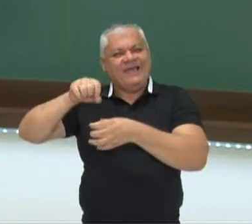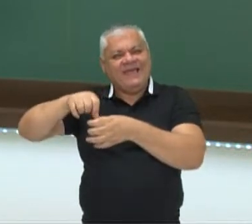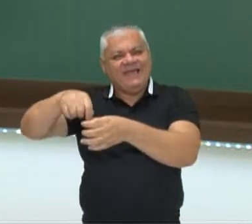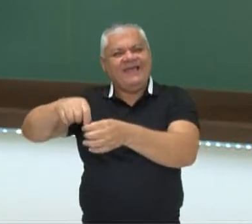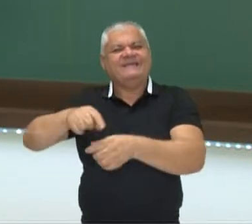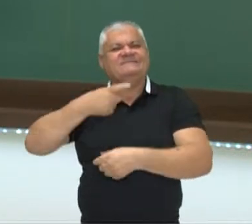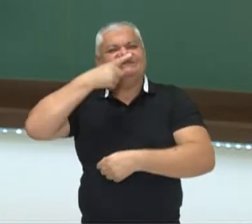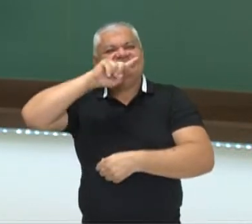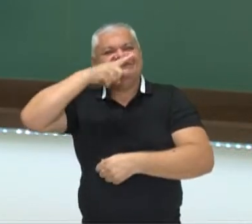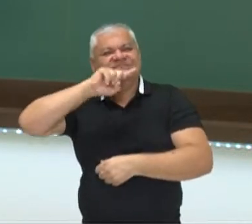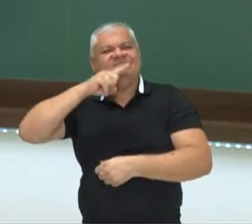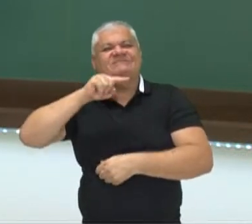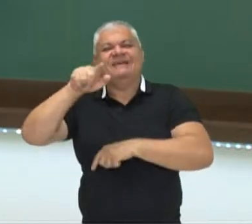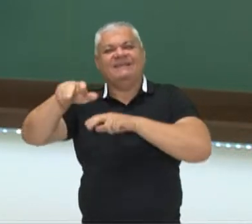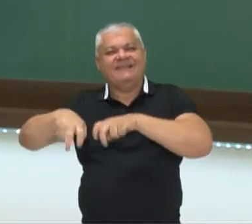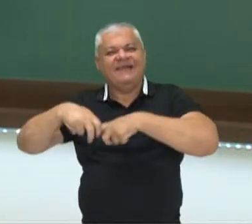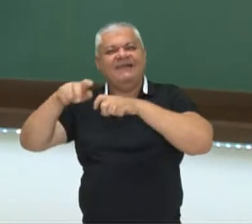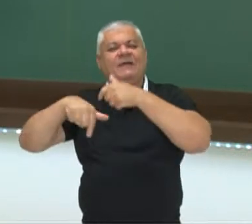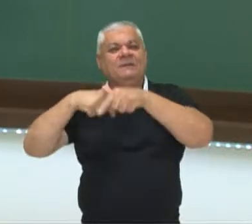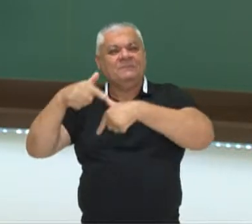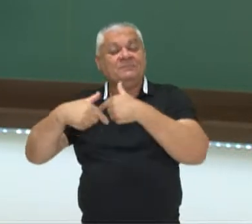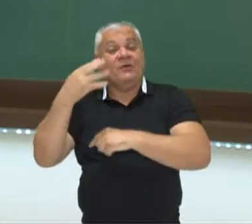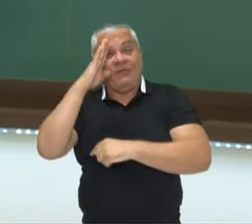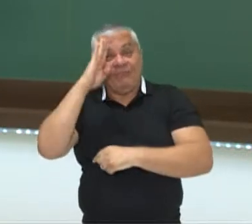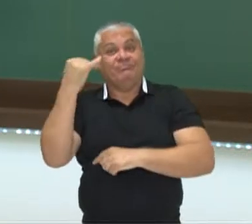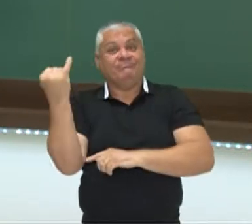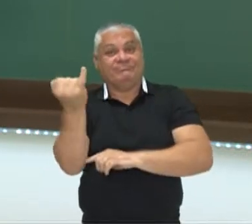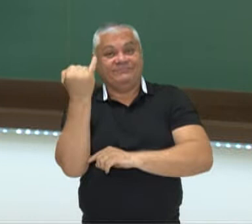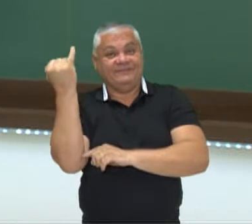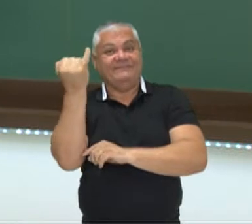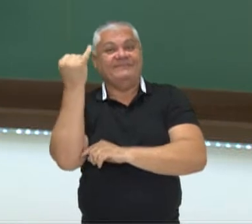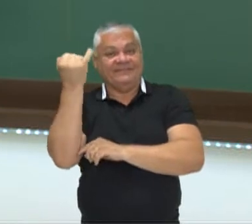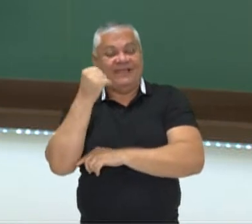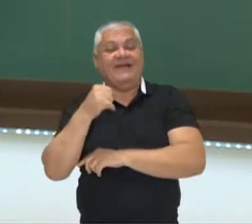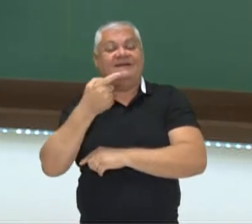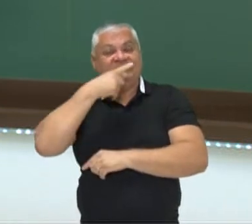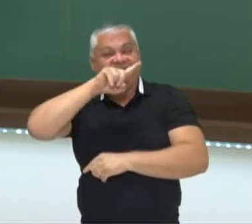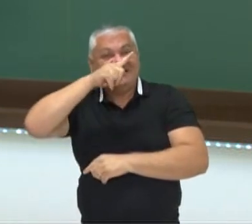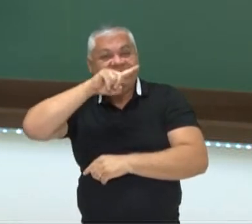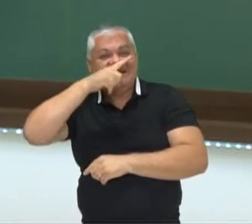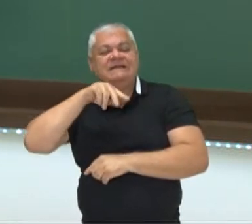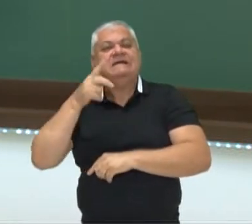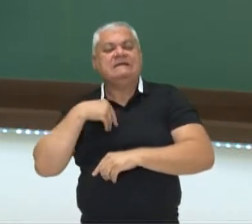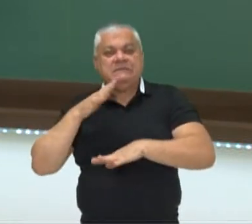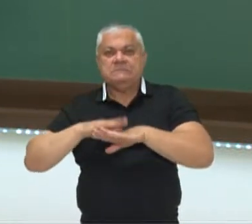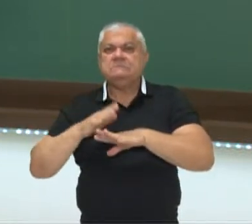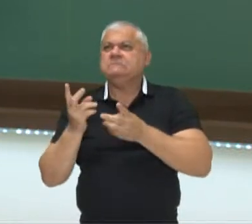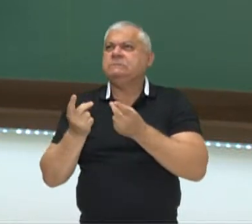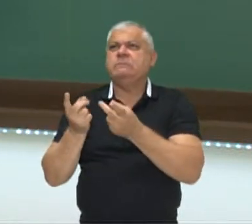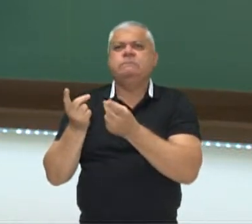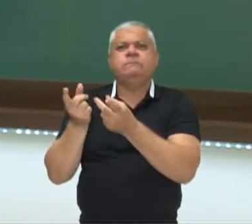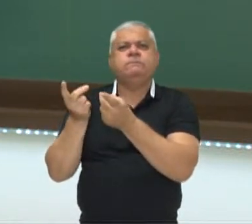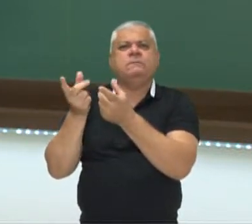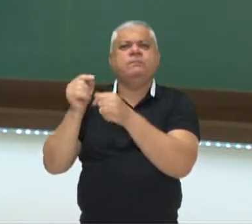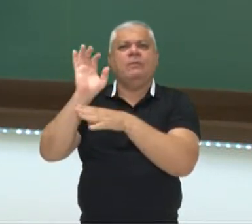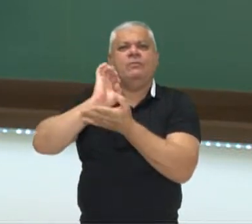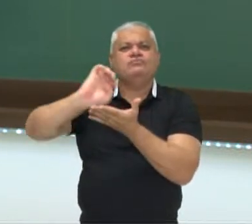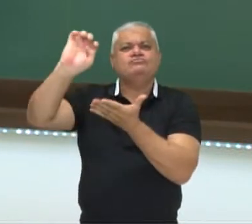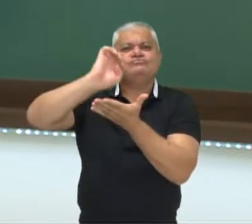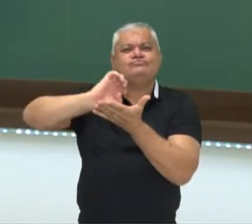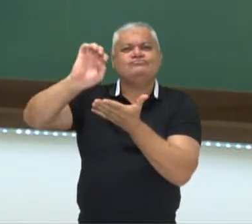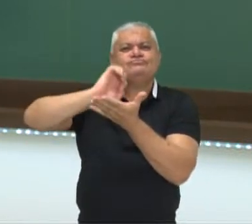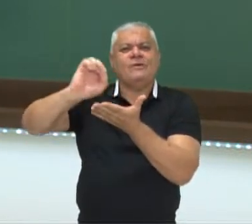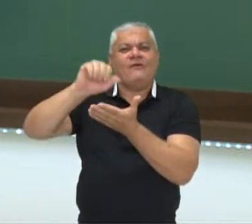A cana-de-açúcar, por exemplo, foi um elemento fundamental nesse processo de colonização e foi um grande elemento de exportação do Brasil.